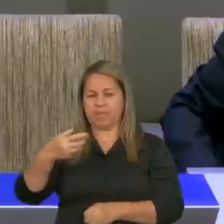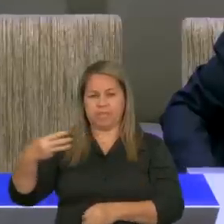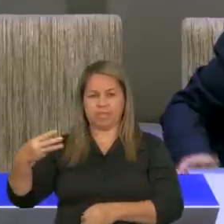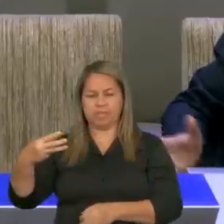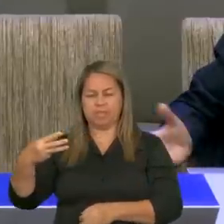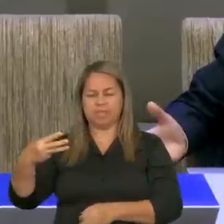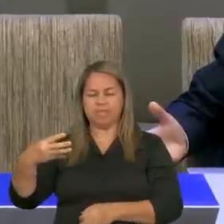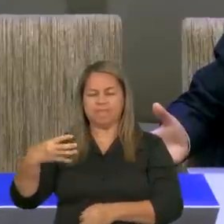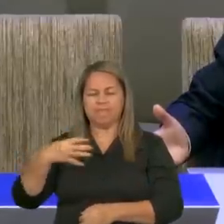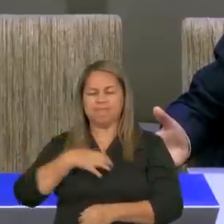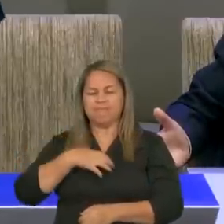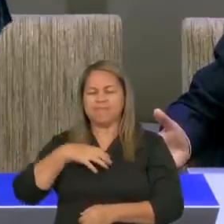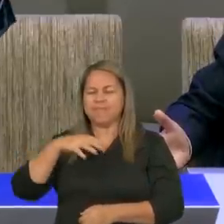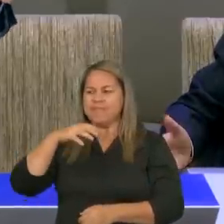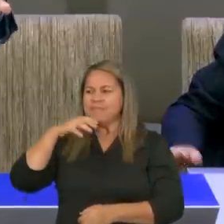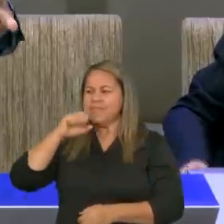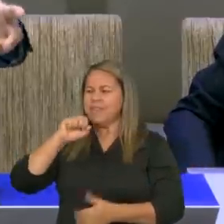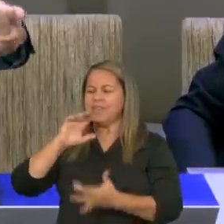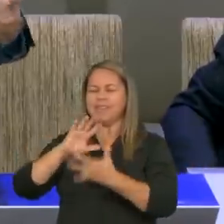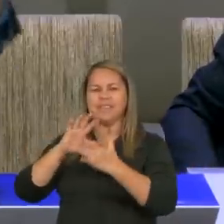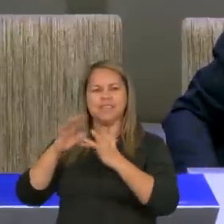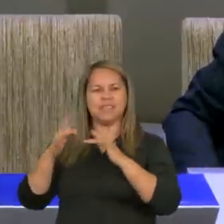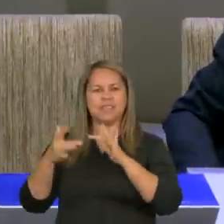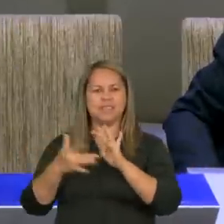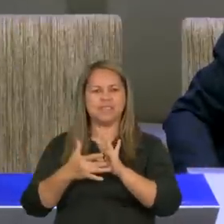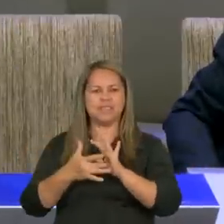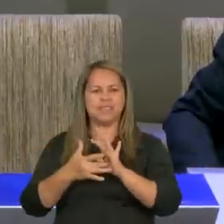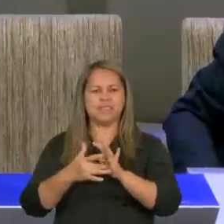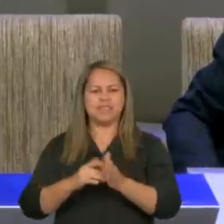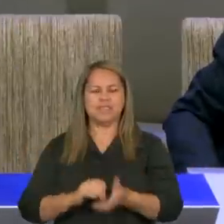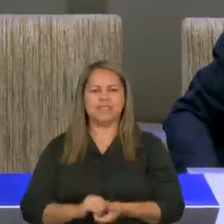busca, ele, com afinco,